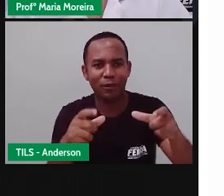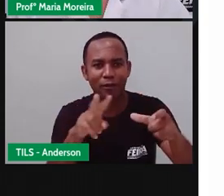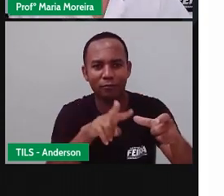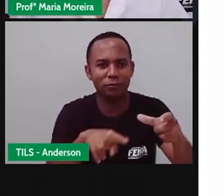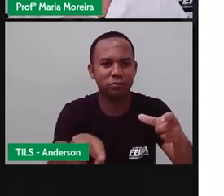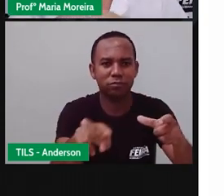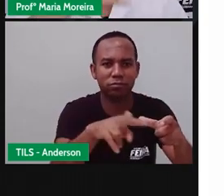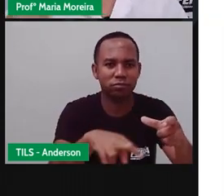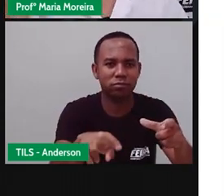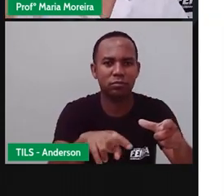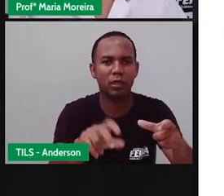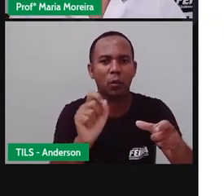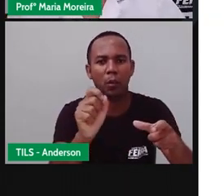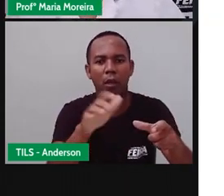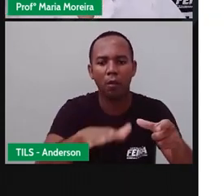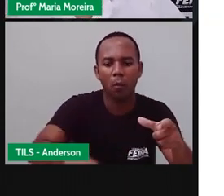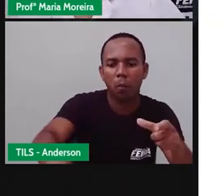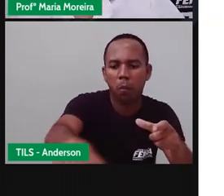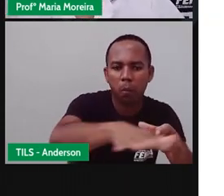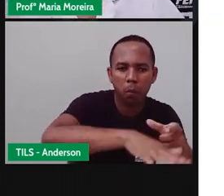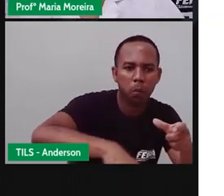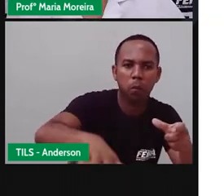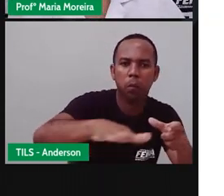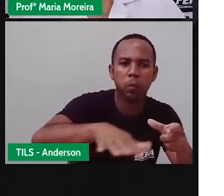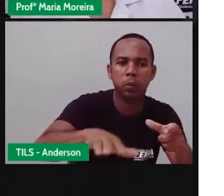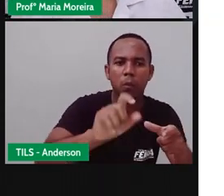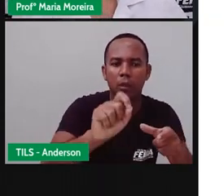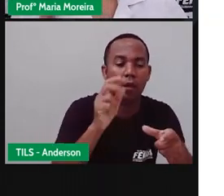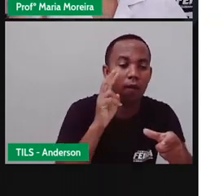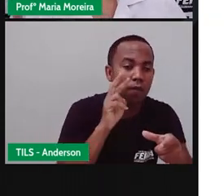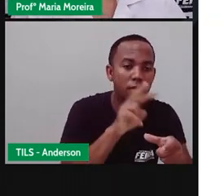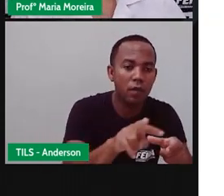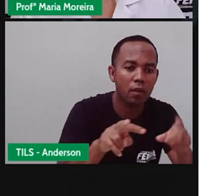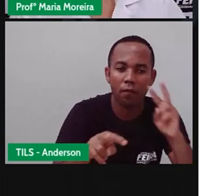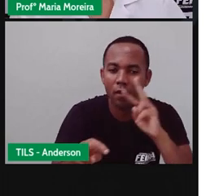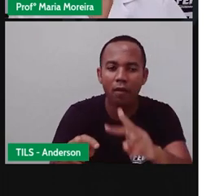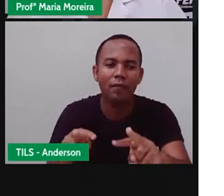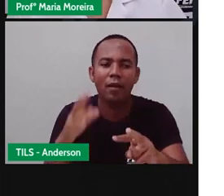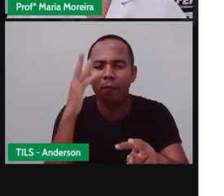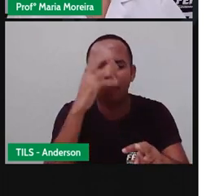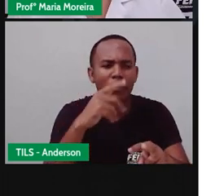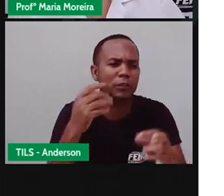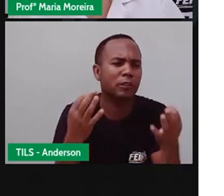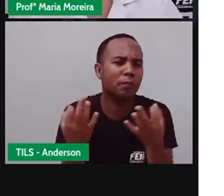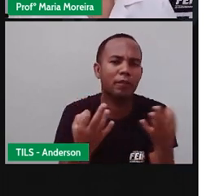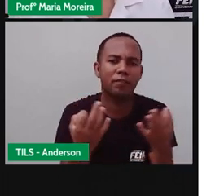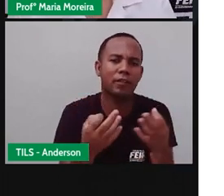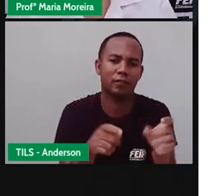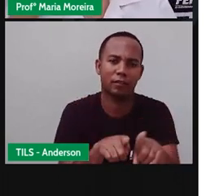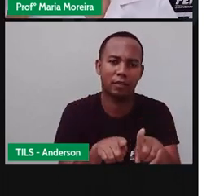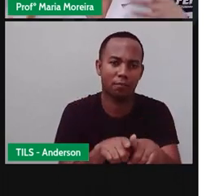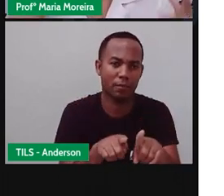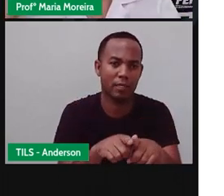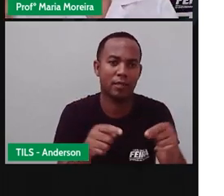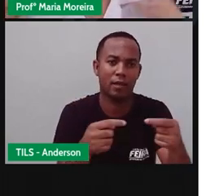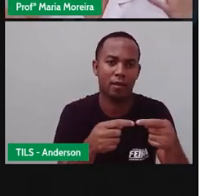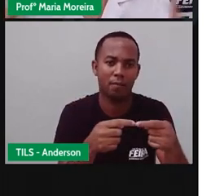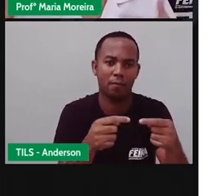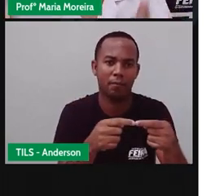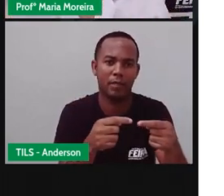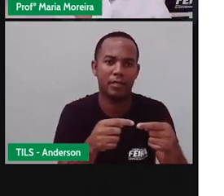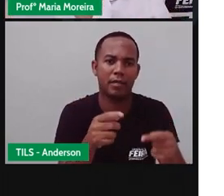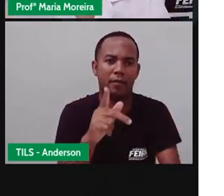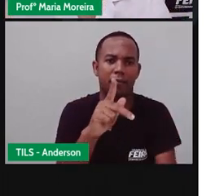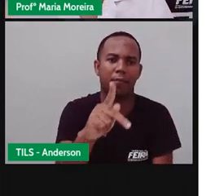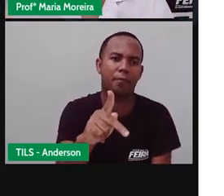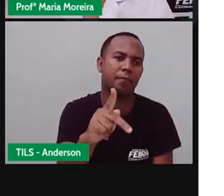né? De um espaço externo, que pode ser aprendido pelo olhar. Então, a gente está falando aqui várias vezes sobre